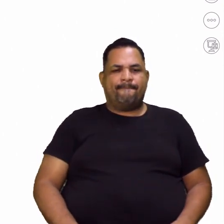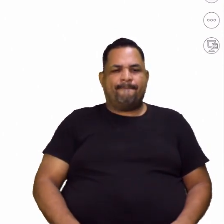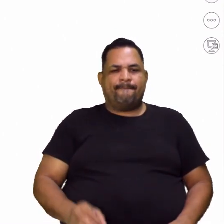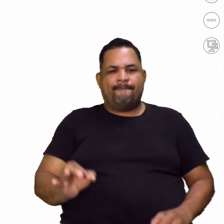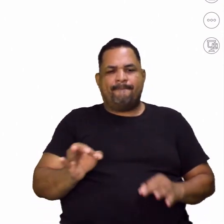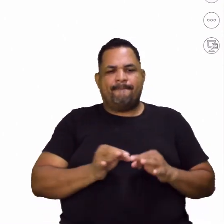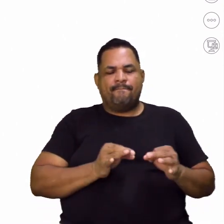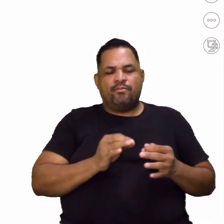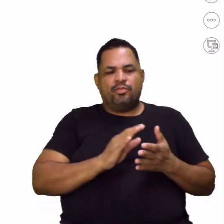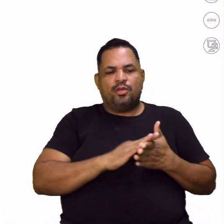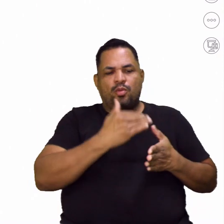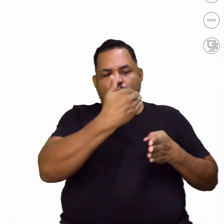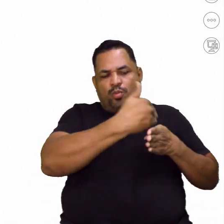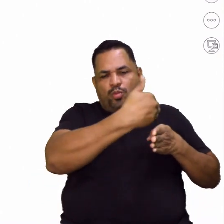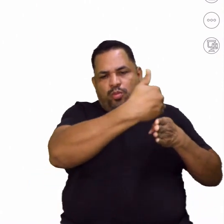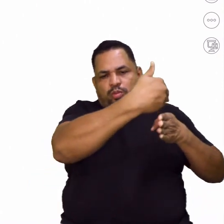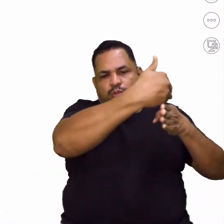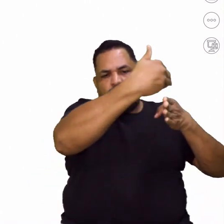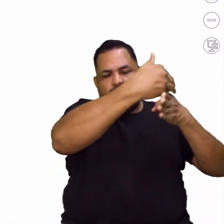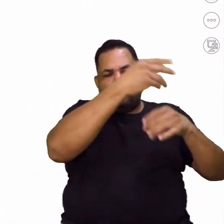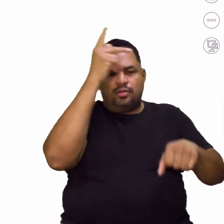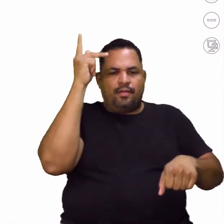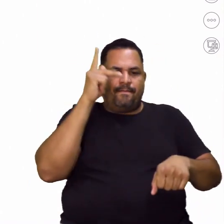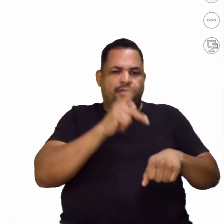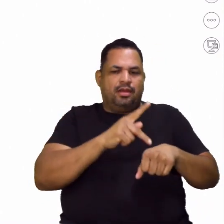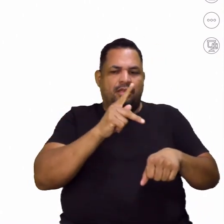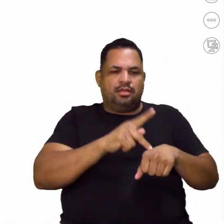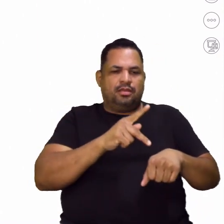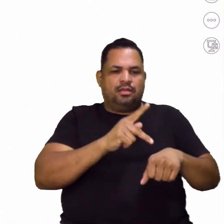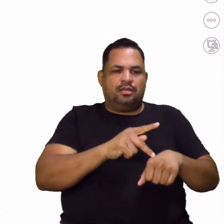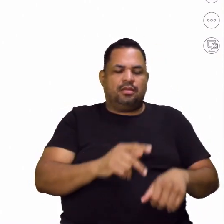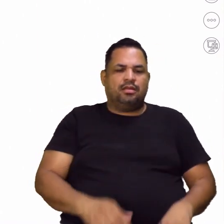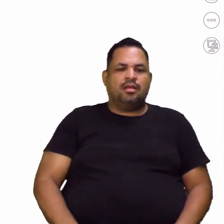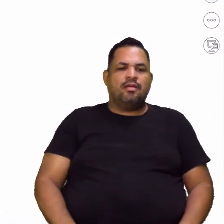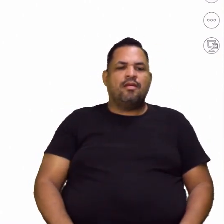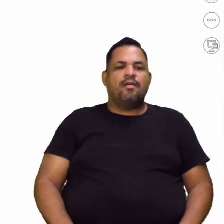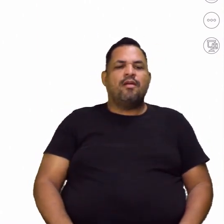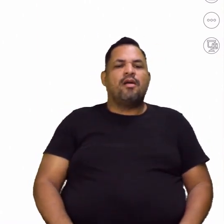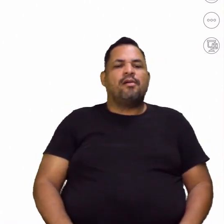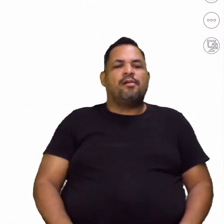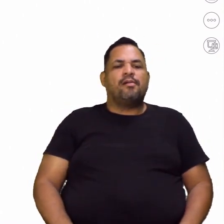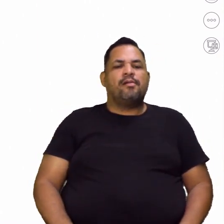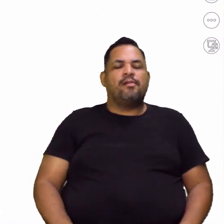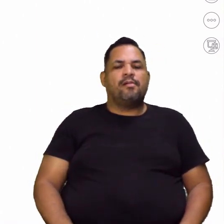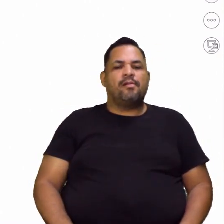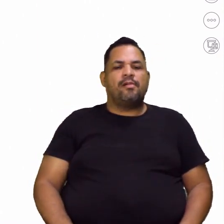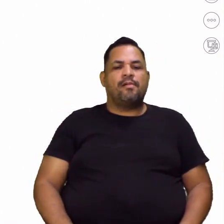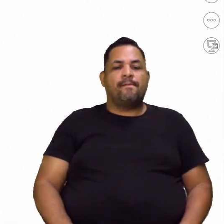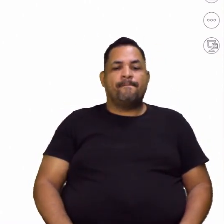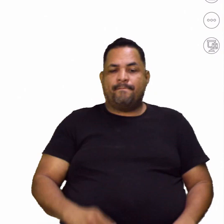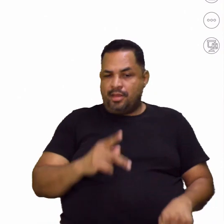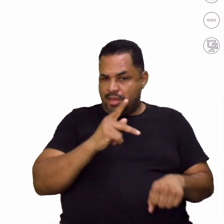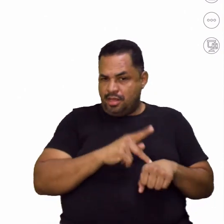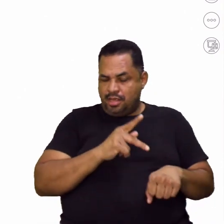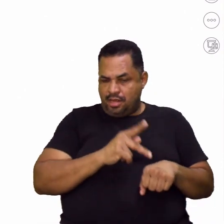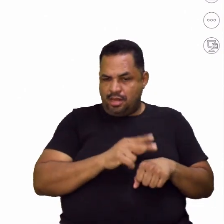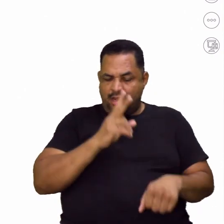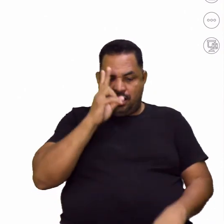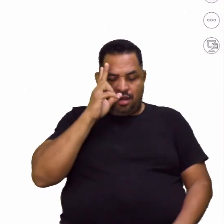Construir um muro de pedra. Ó, pedra. Sentido real, pedra mesmo.